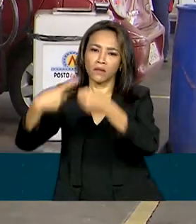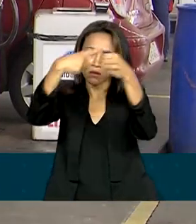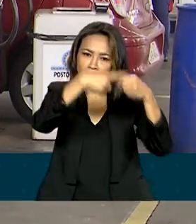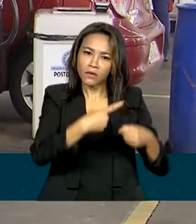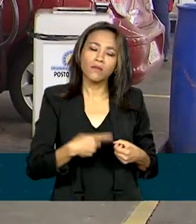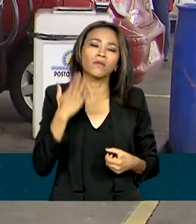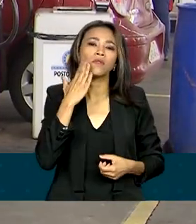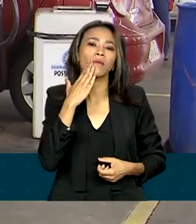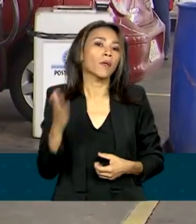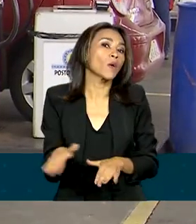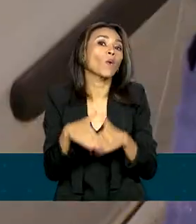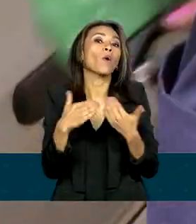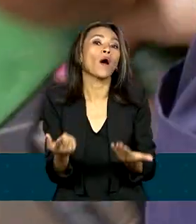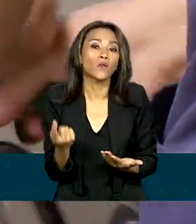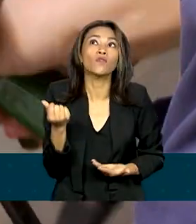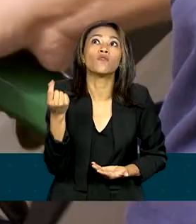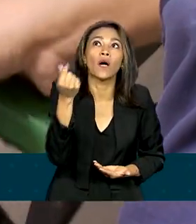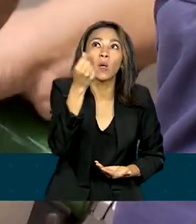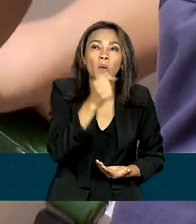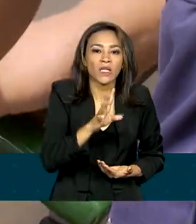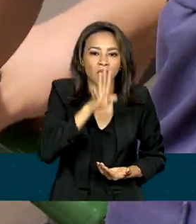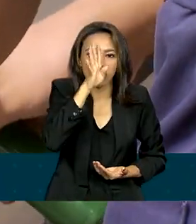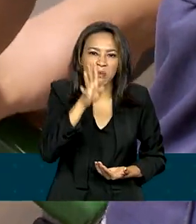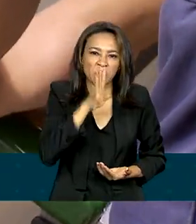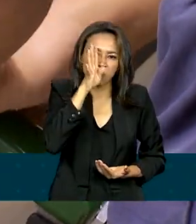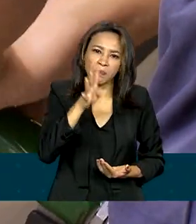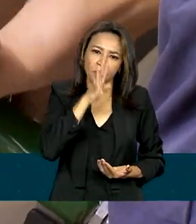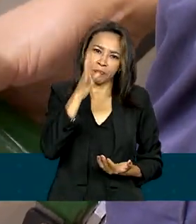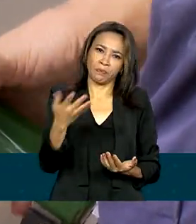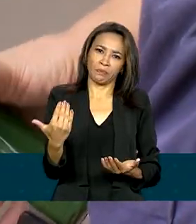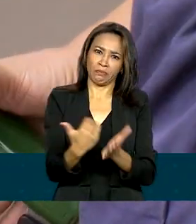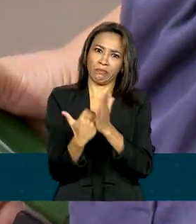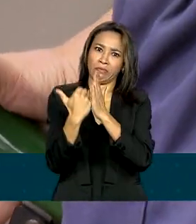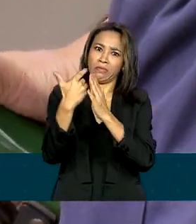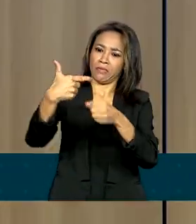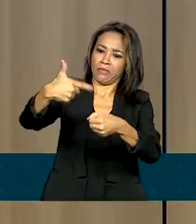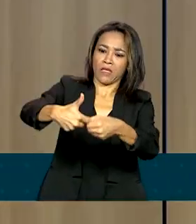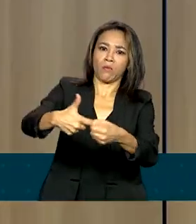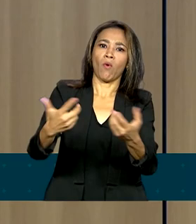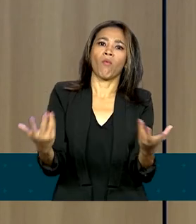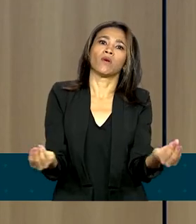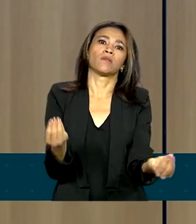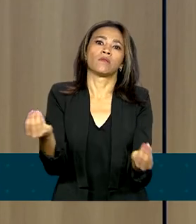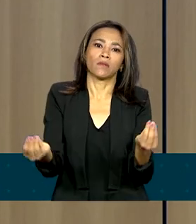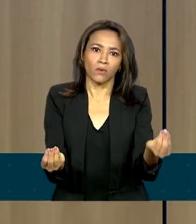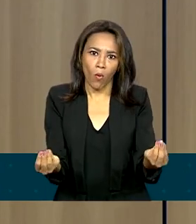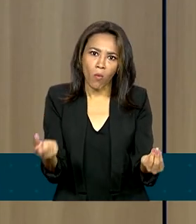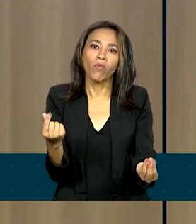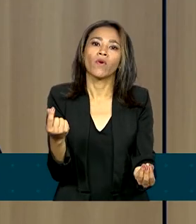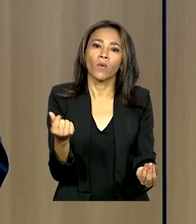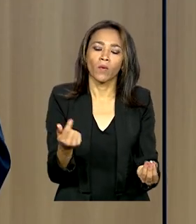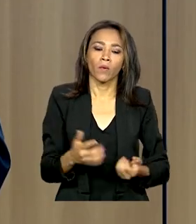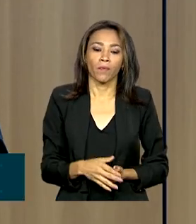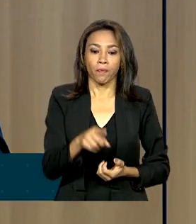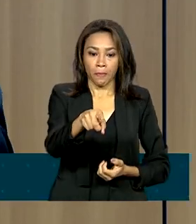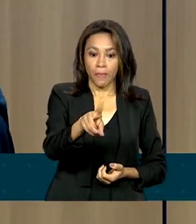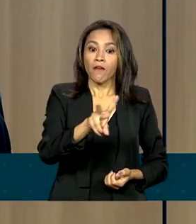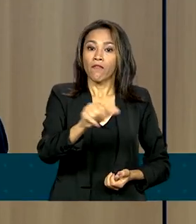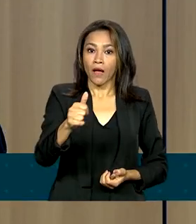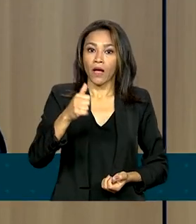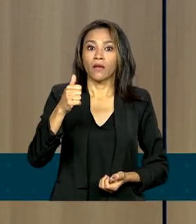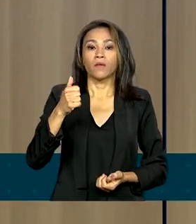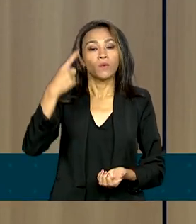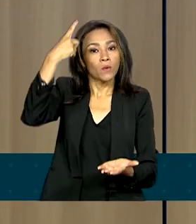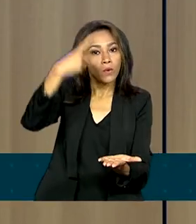quais preços estão sendo praticados para o consumidor nas bombas. Será fixado um prazo de cinco